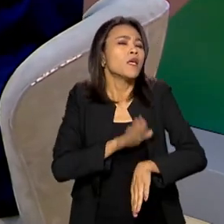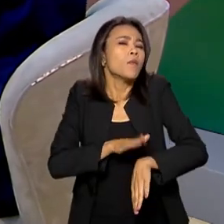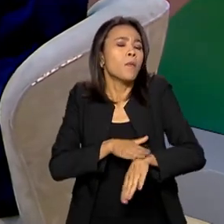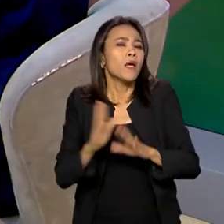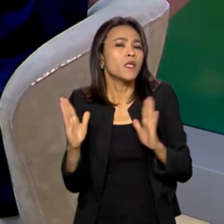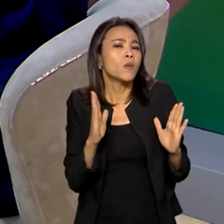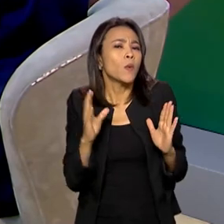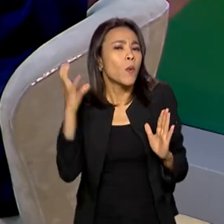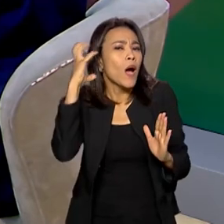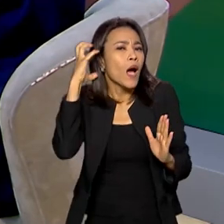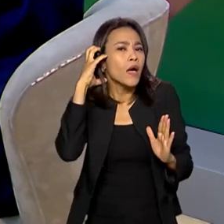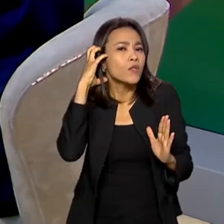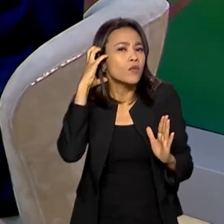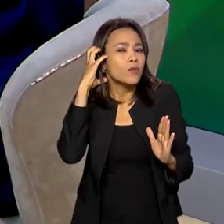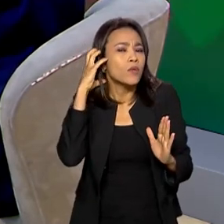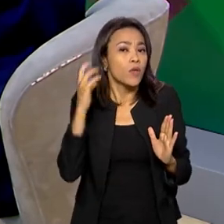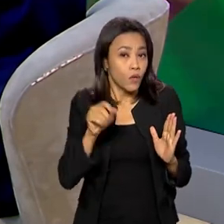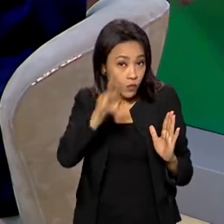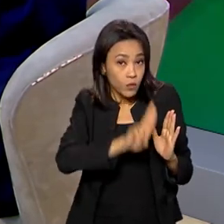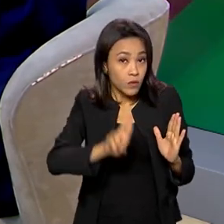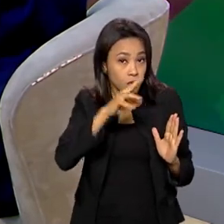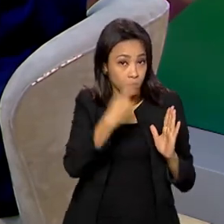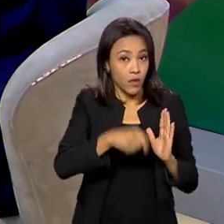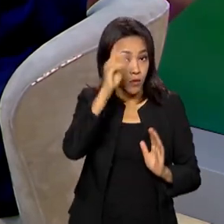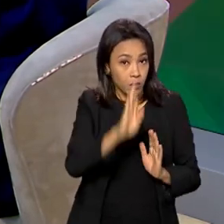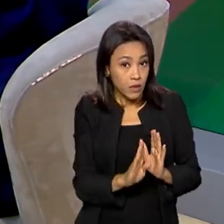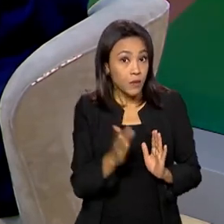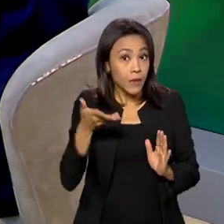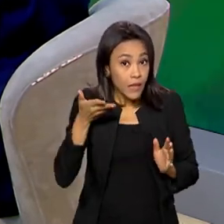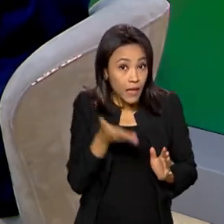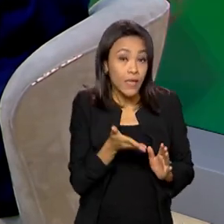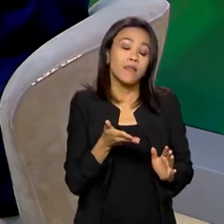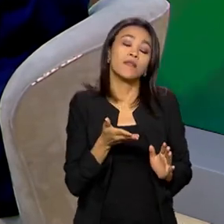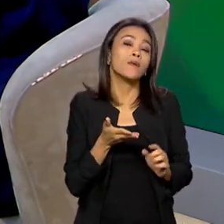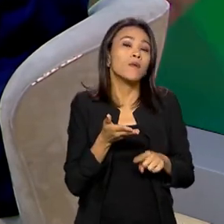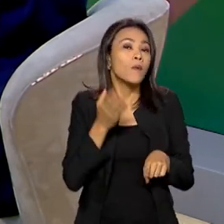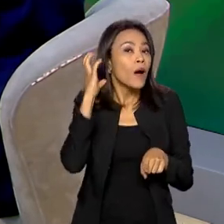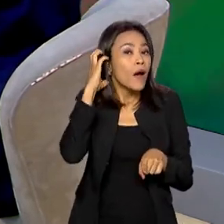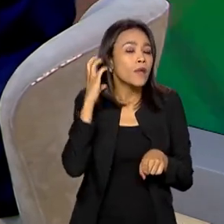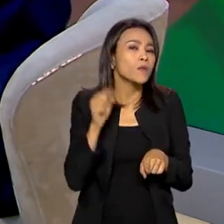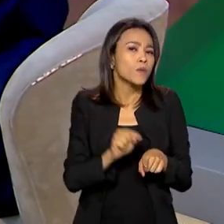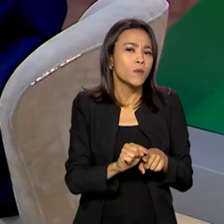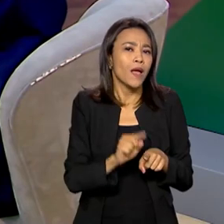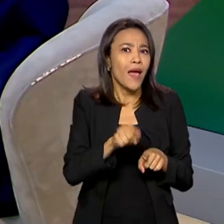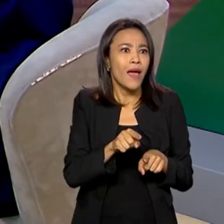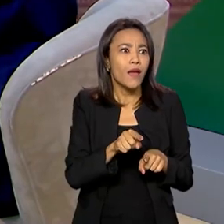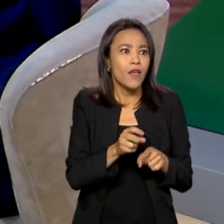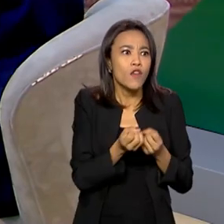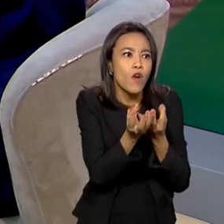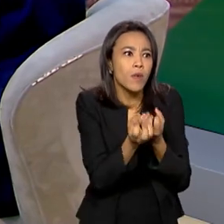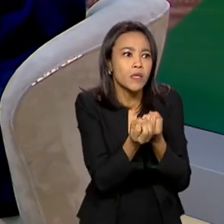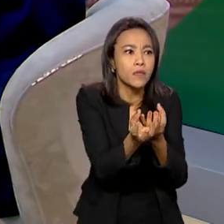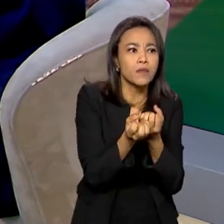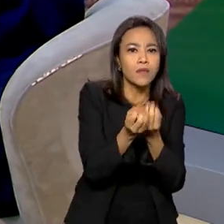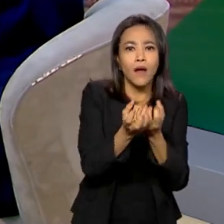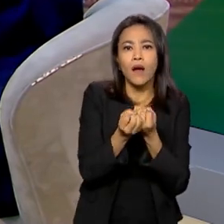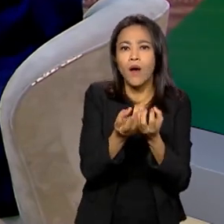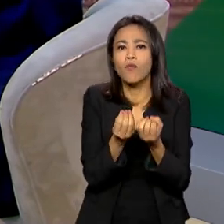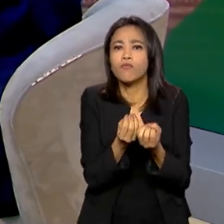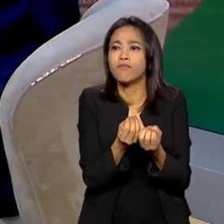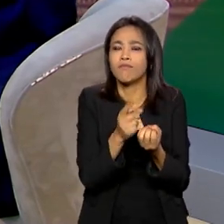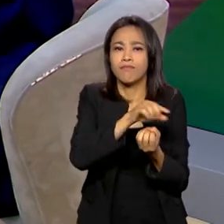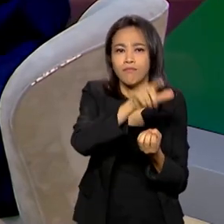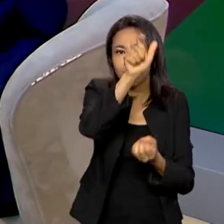que o rádio passou a ser utilizado aqui no Brasil como um meio para informação ao público, comunicar